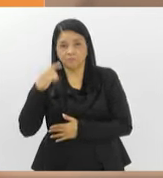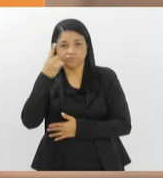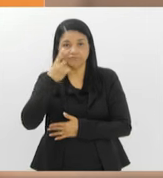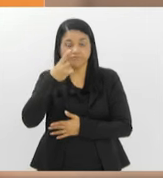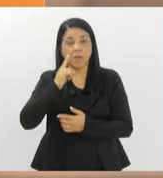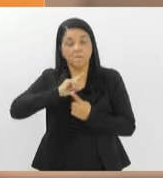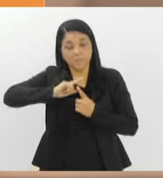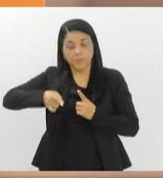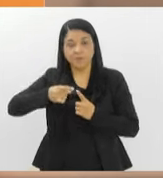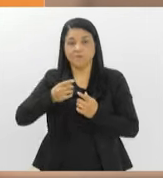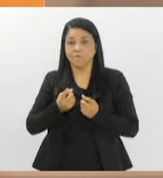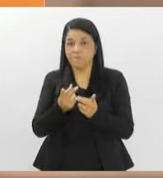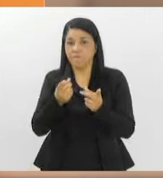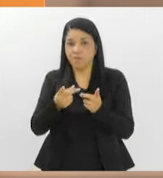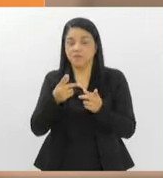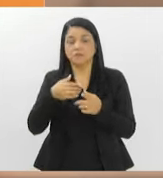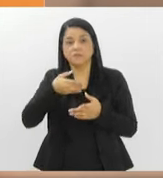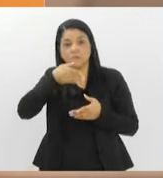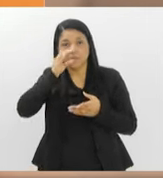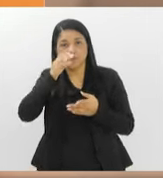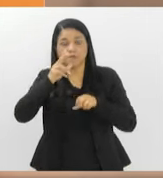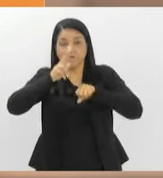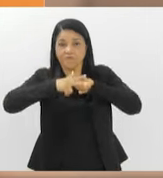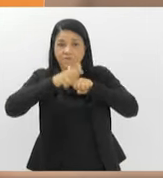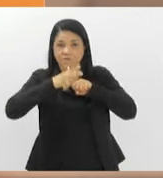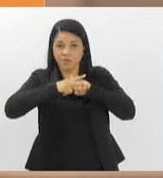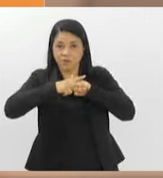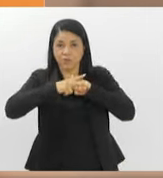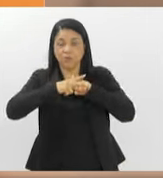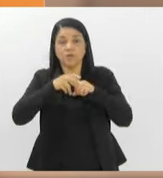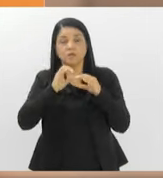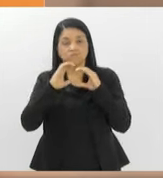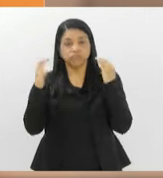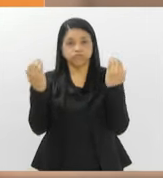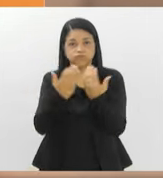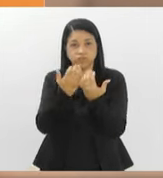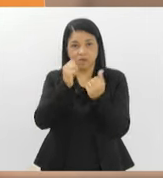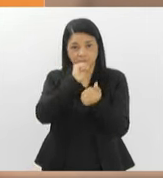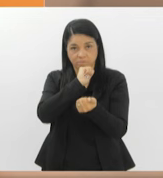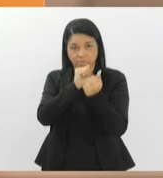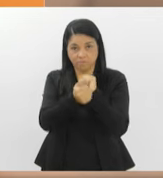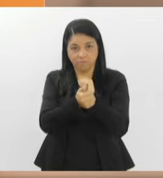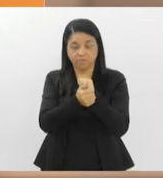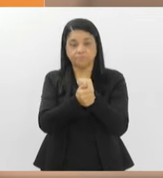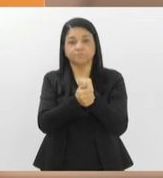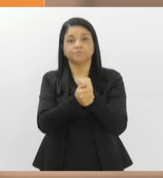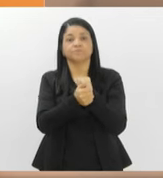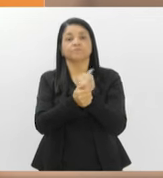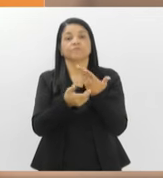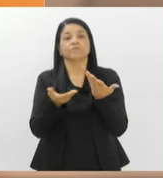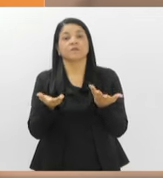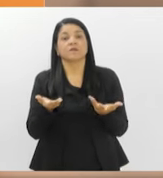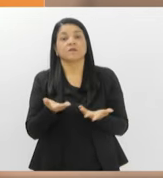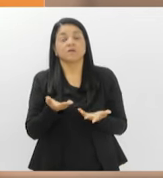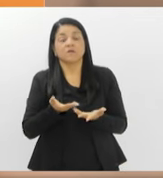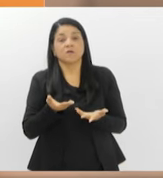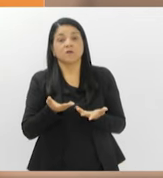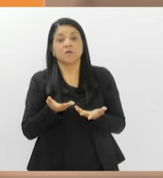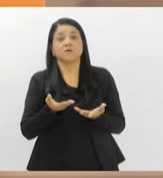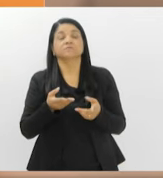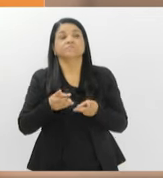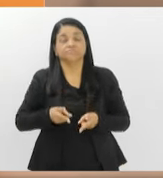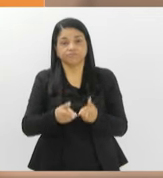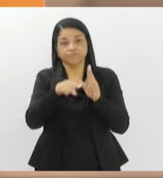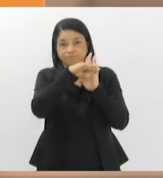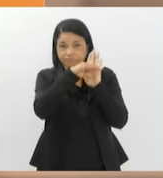a venda de bebidas em recipientes de vidro no entorno dos estádios em dias de jogos. Ainda